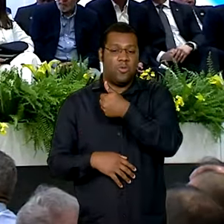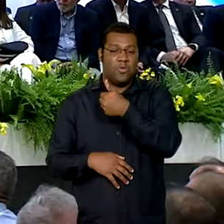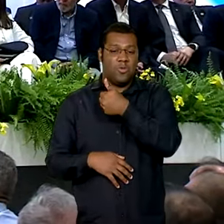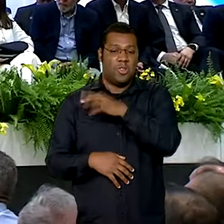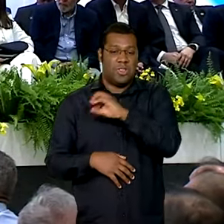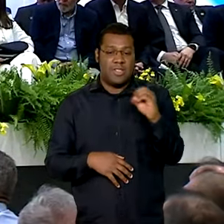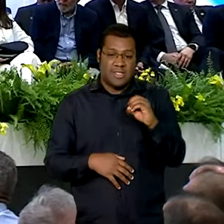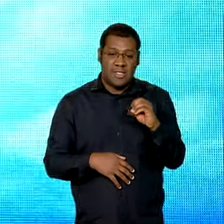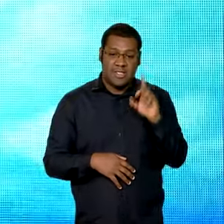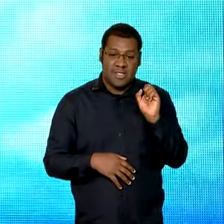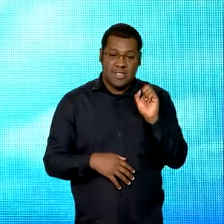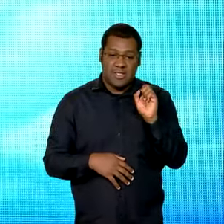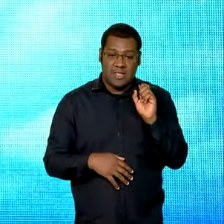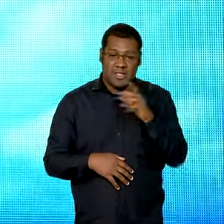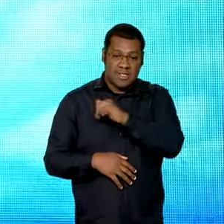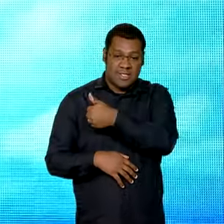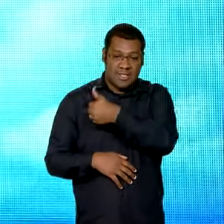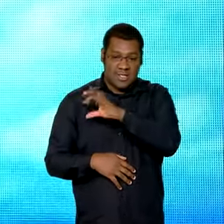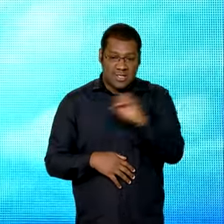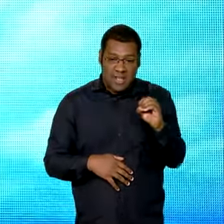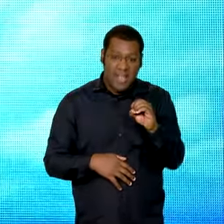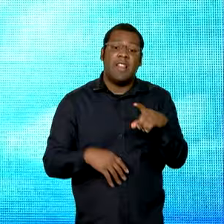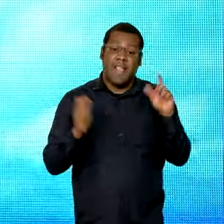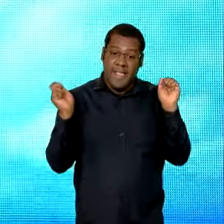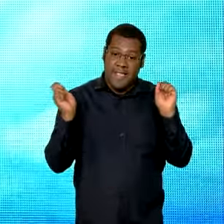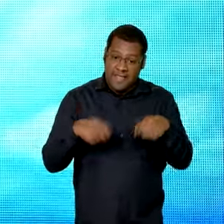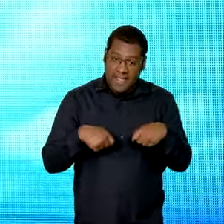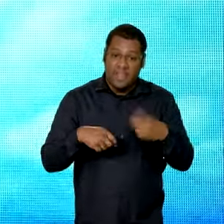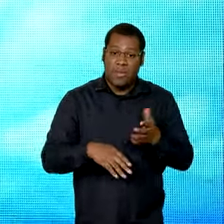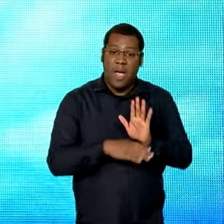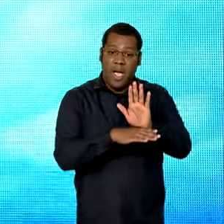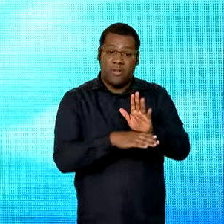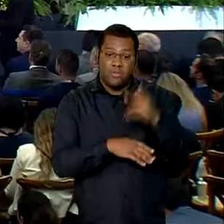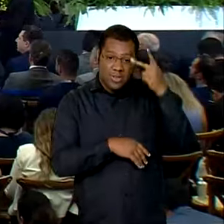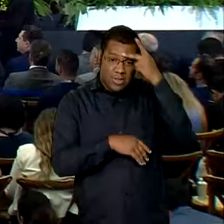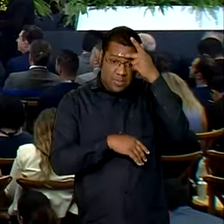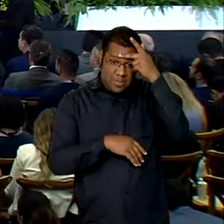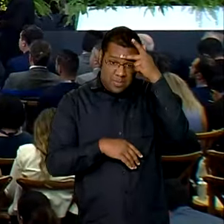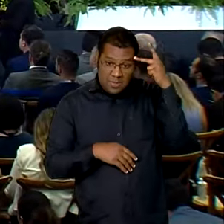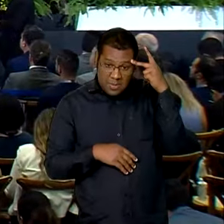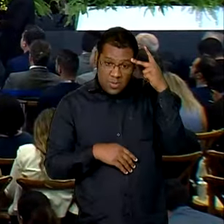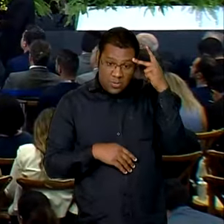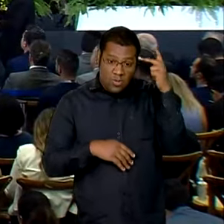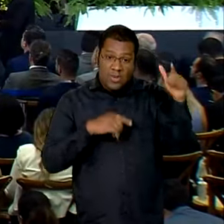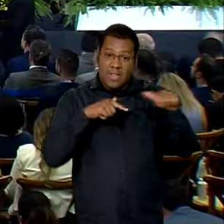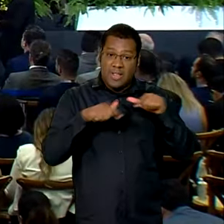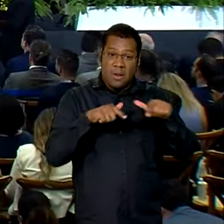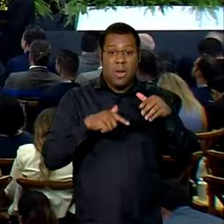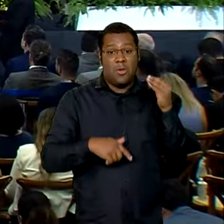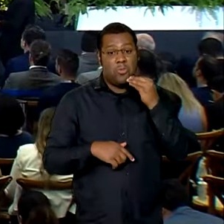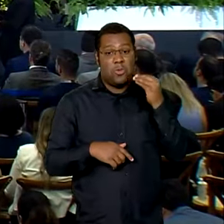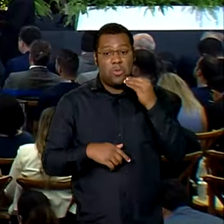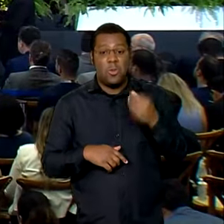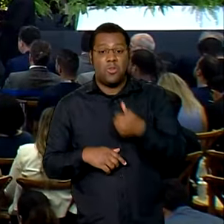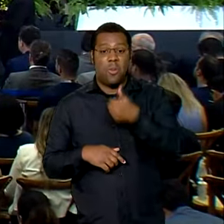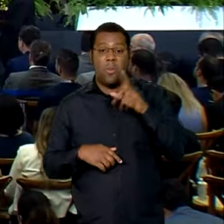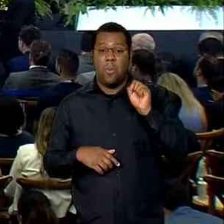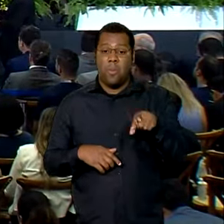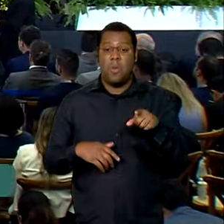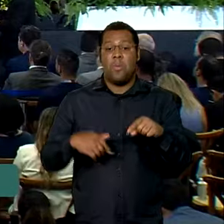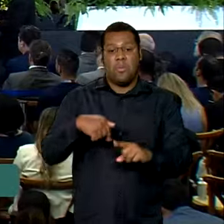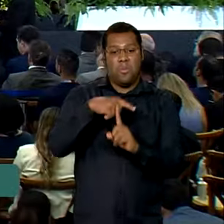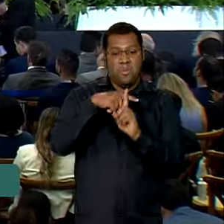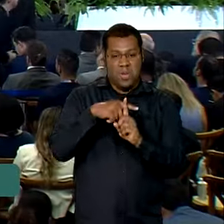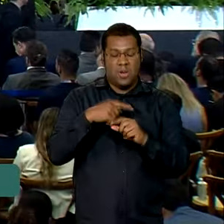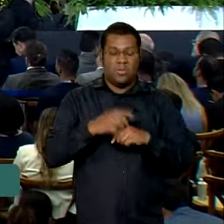e outros 9 mil empregos indiretos no Brasil. O ministro de Portos e Aeroportos destacou